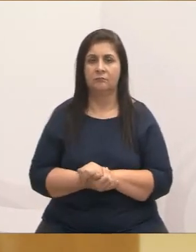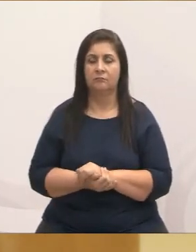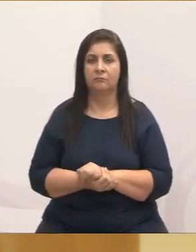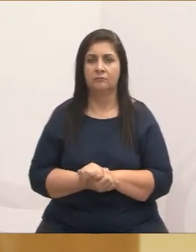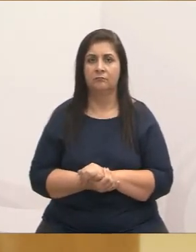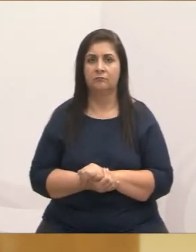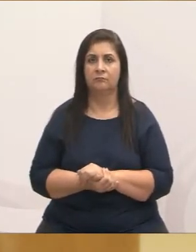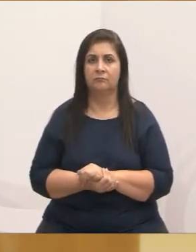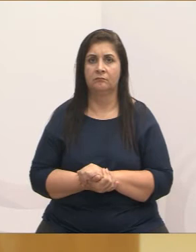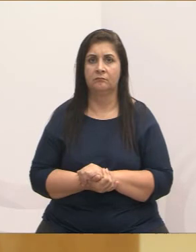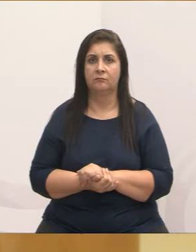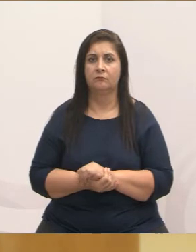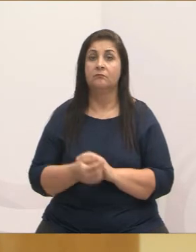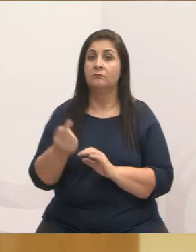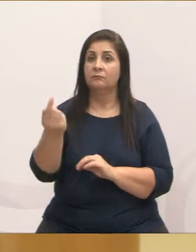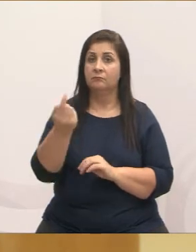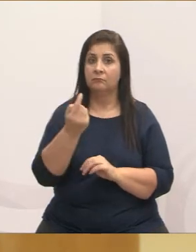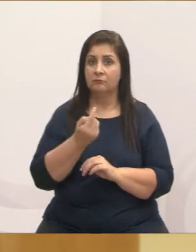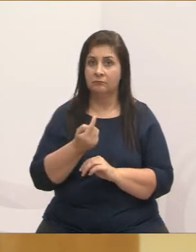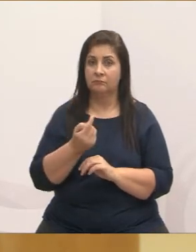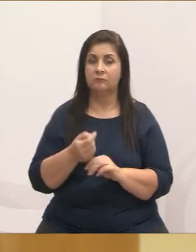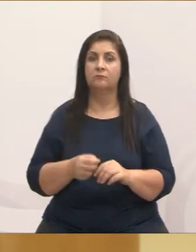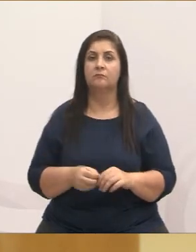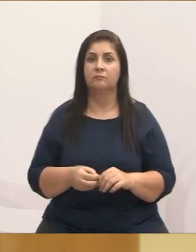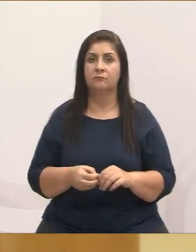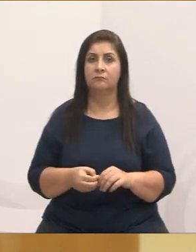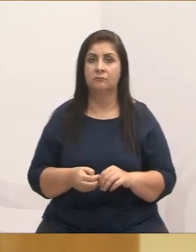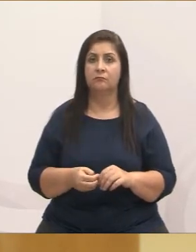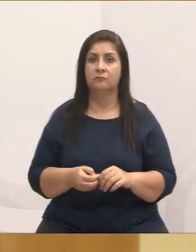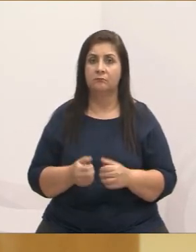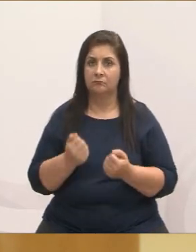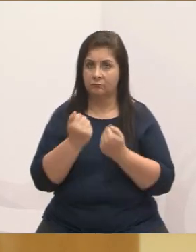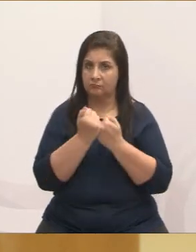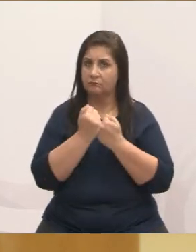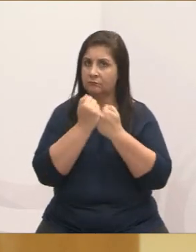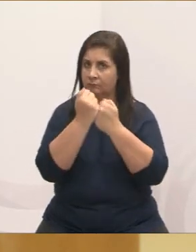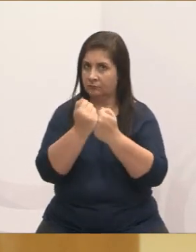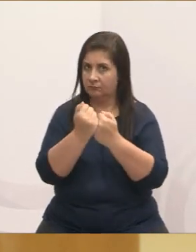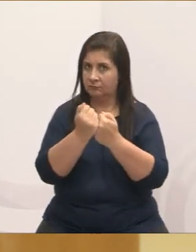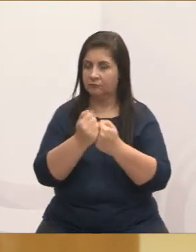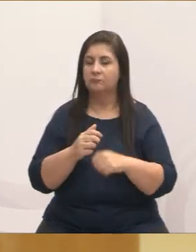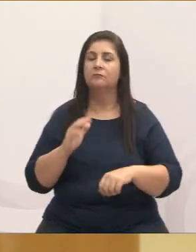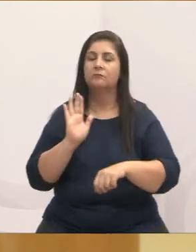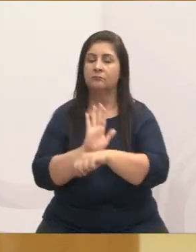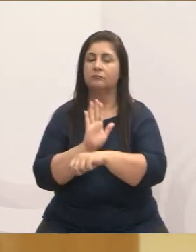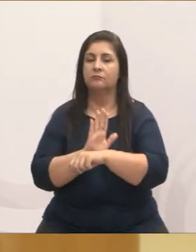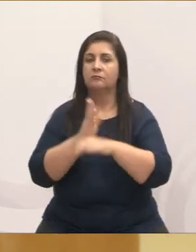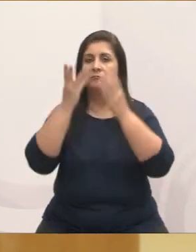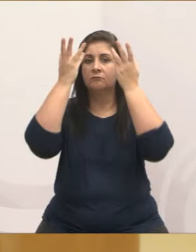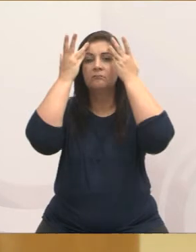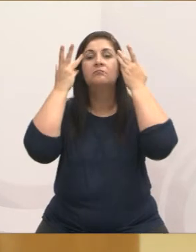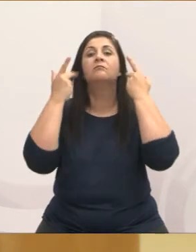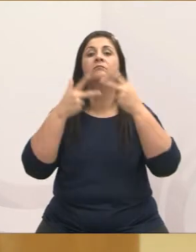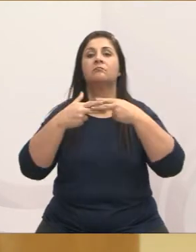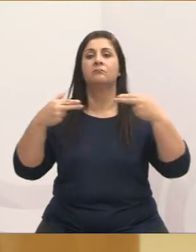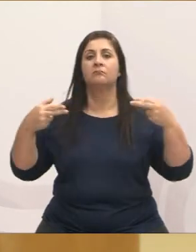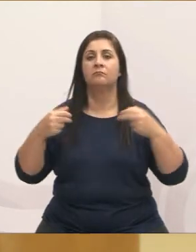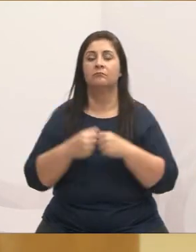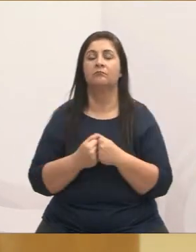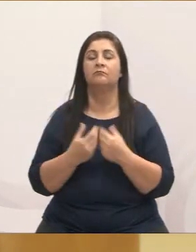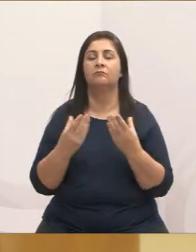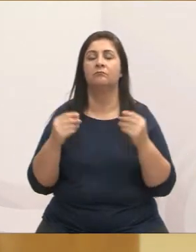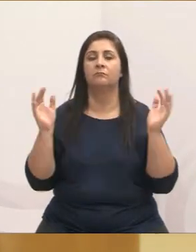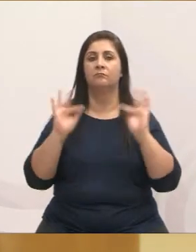gabinete. E eles vieram trazer o apoio e eles estão à disposição em ajudar na causa animal. Então, fiquei muito feliz